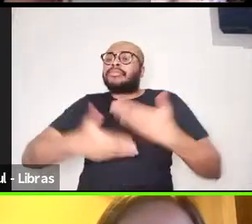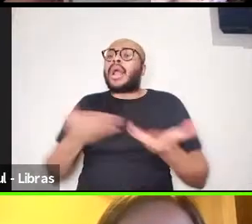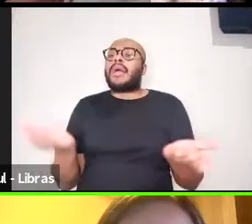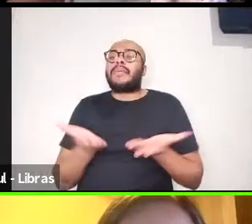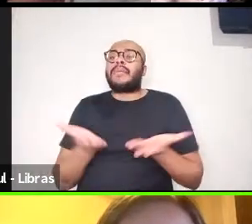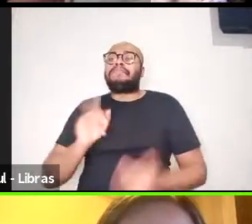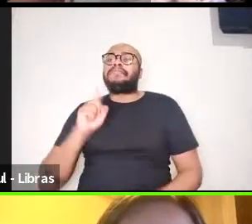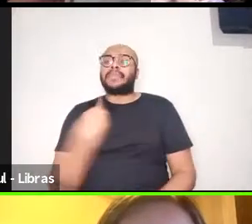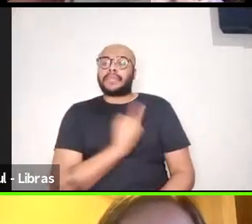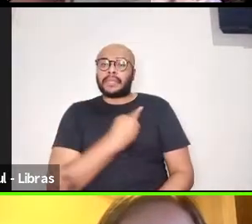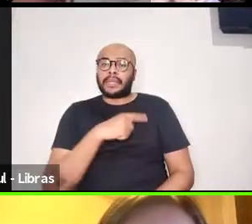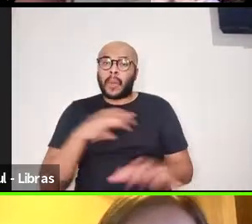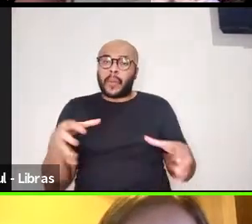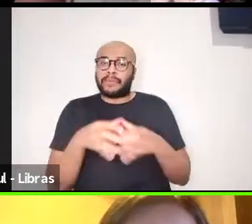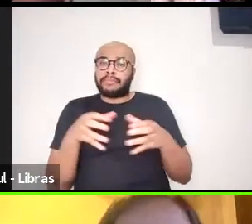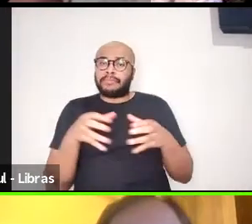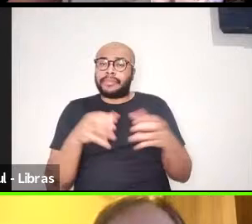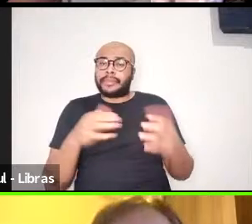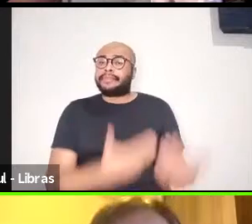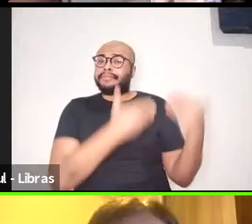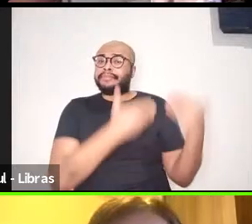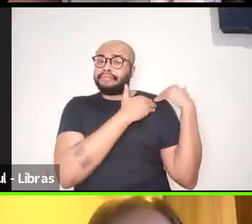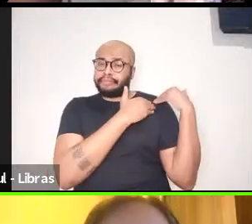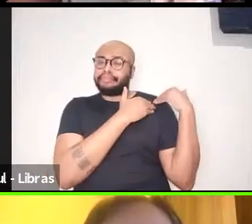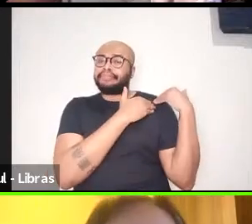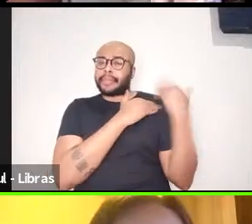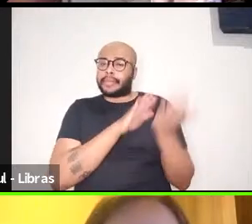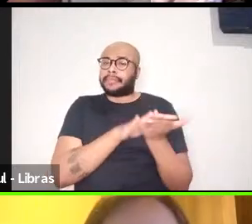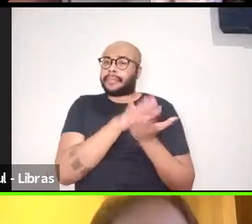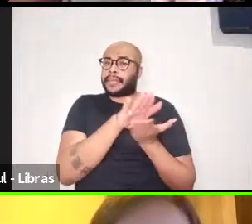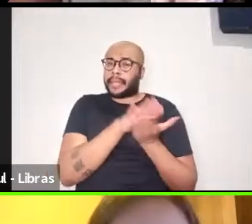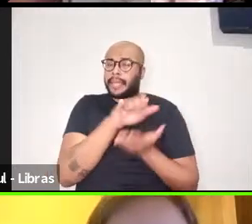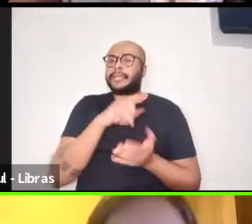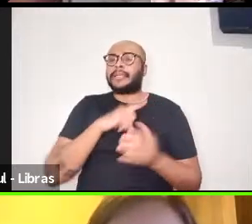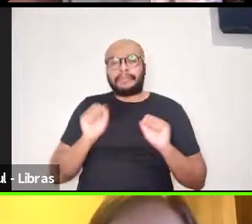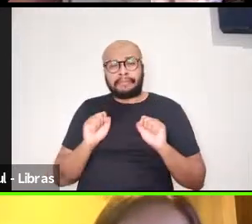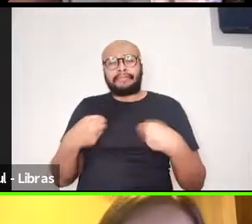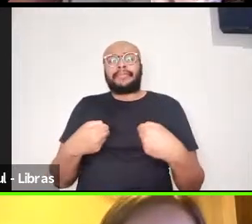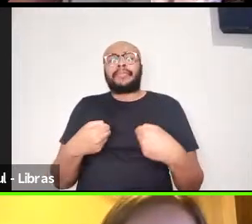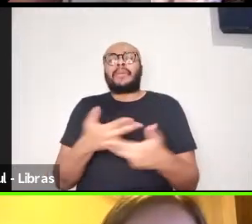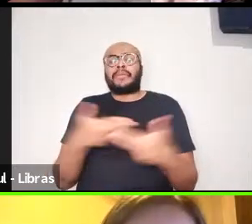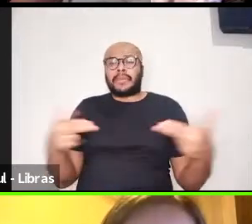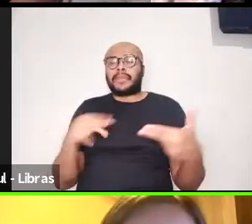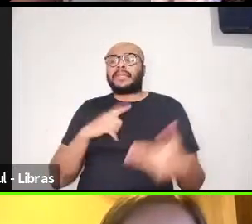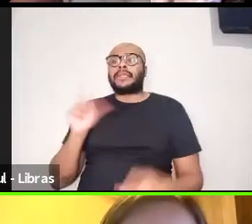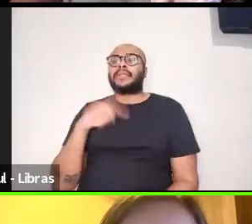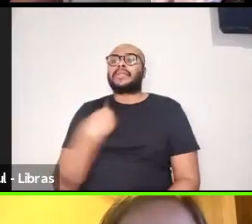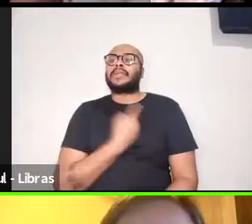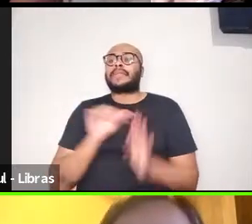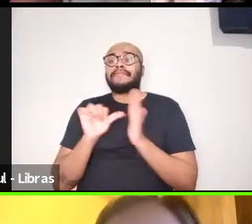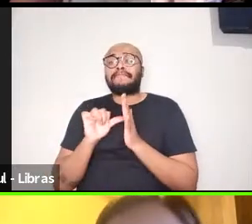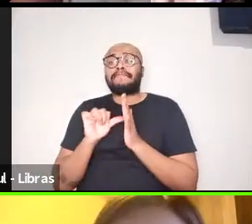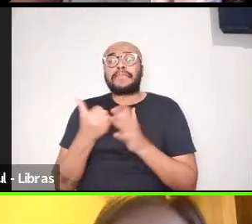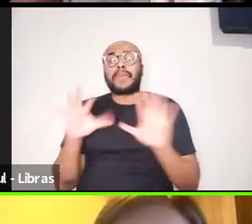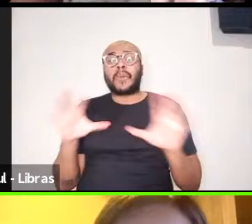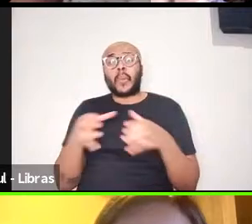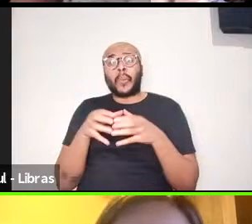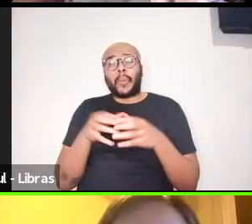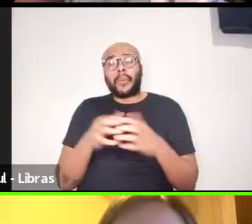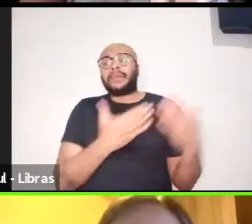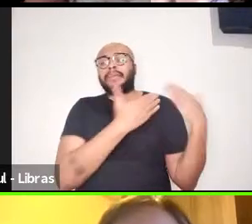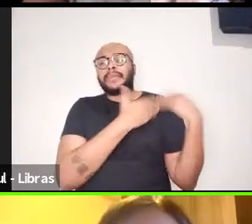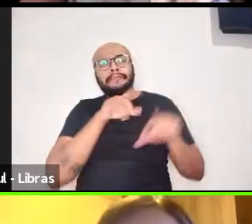comissão editorial está fazendo, para além, óbvio, do esforço da nossa primeira comissão editorial, tem sido